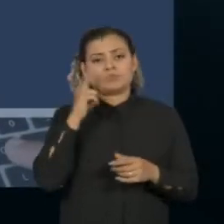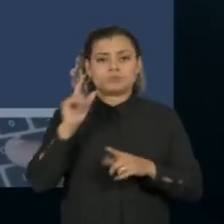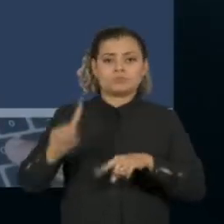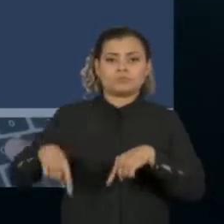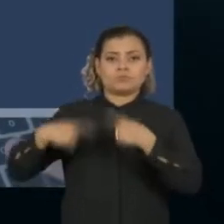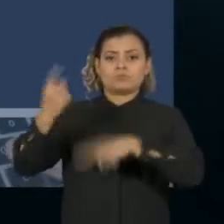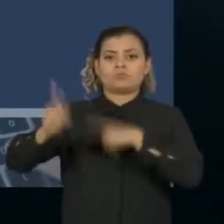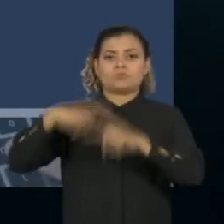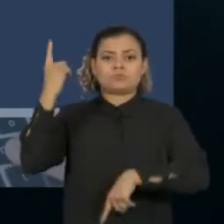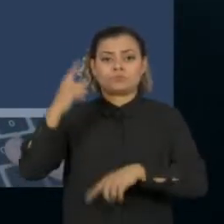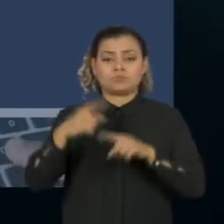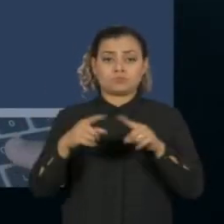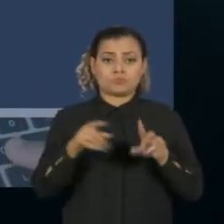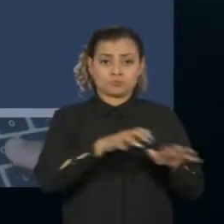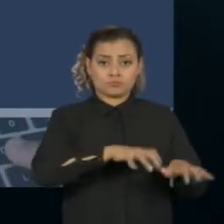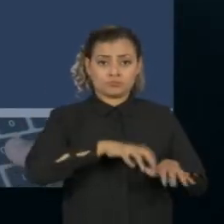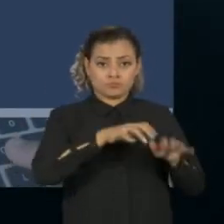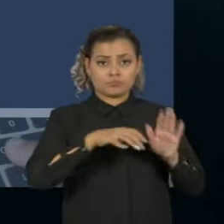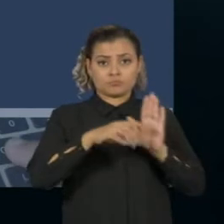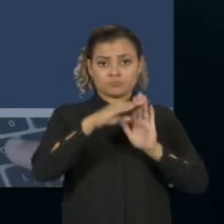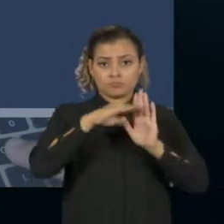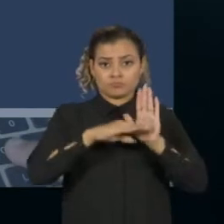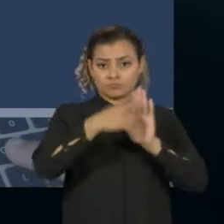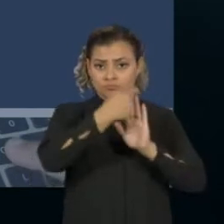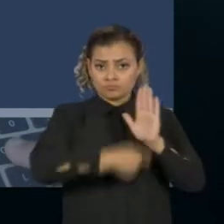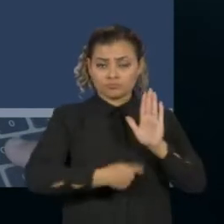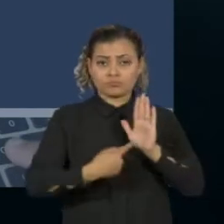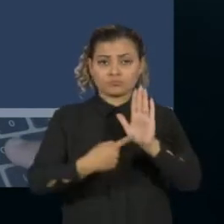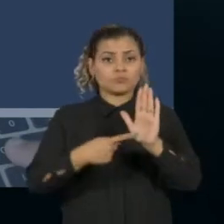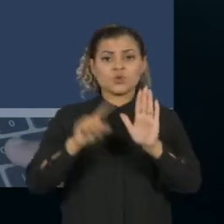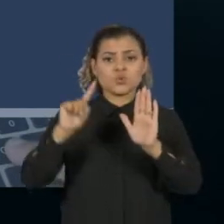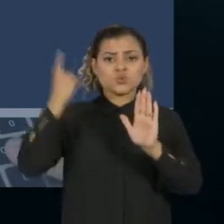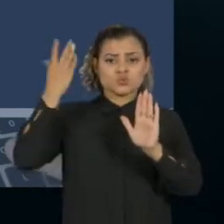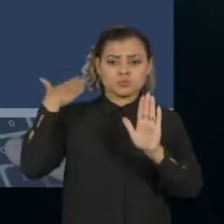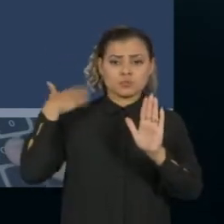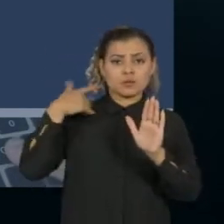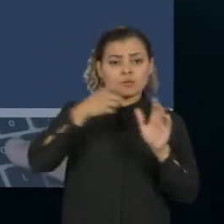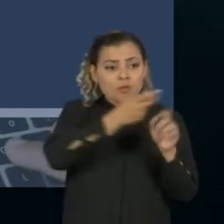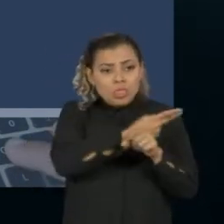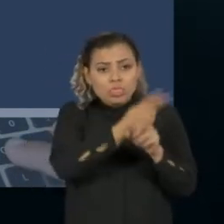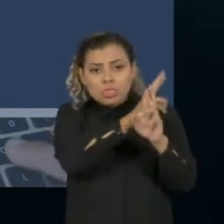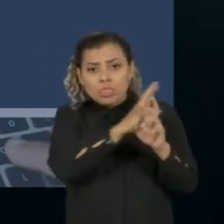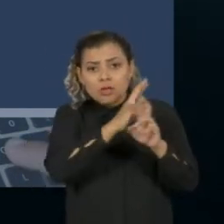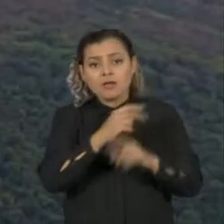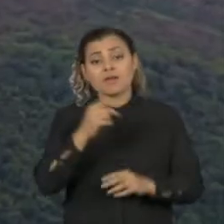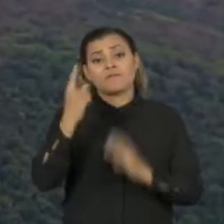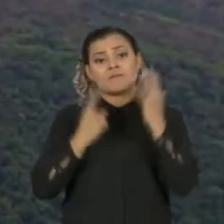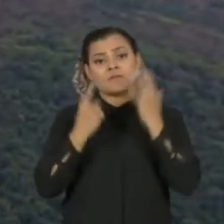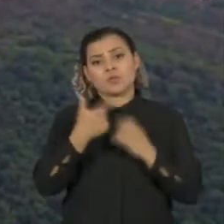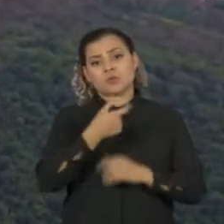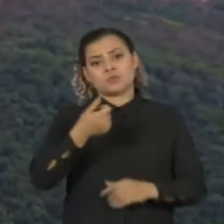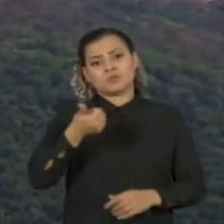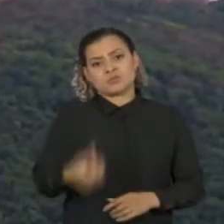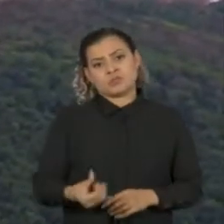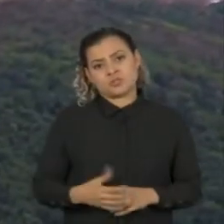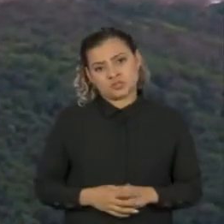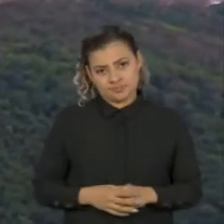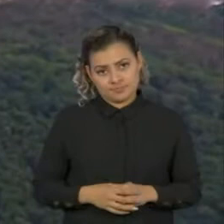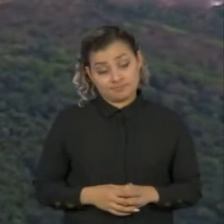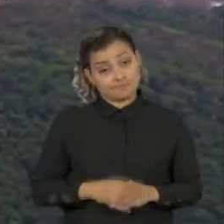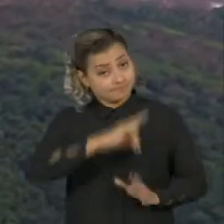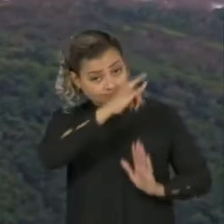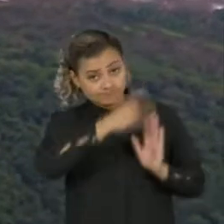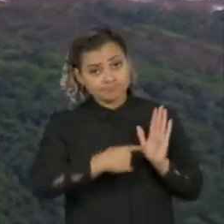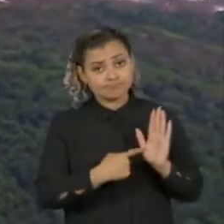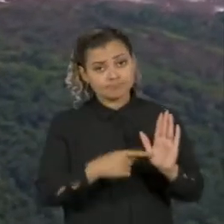da Agência Nacional de Mineração cita que a última vistoria na barragem foi realizada em fevereiro de 2016. Segundo o documento,